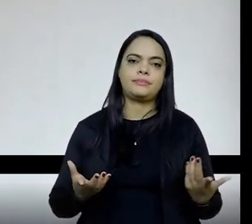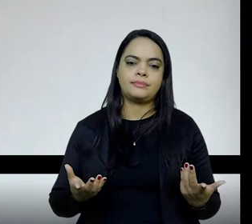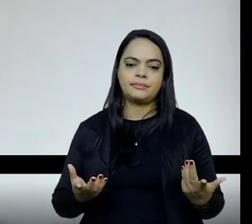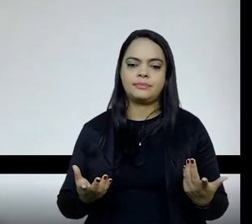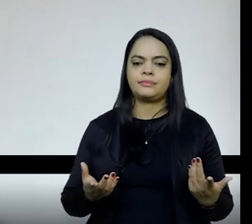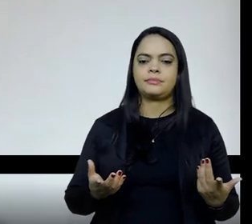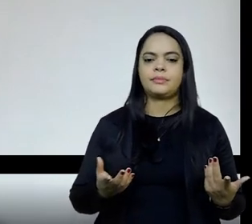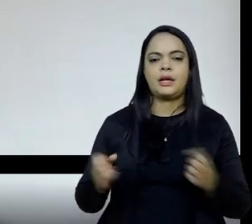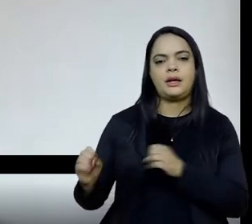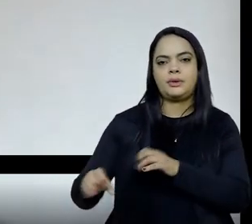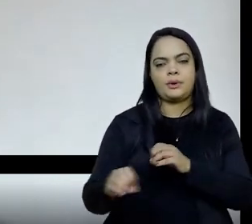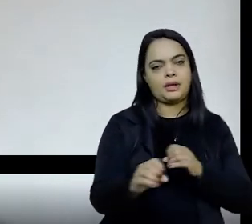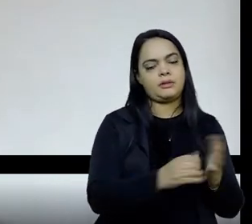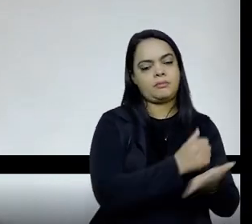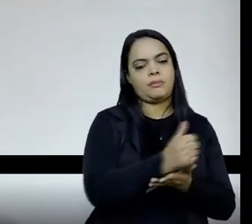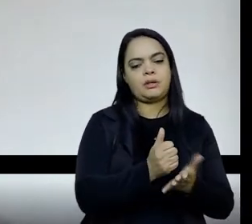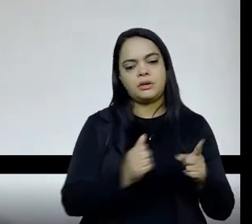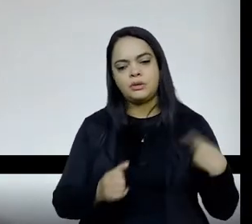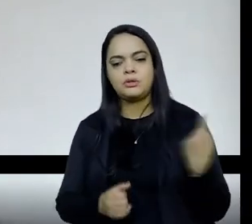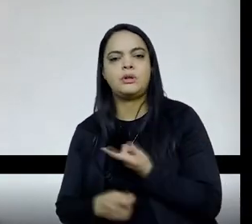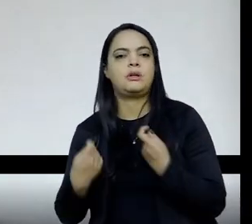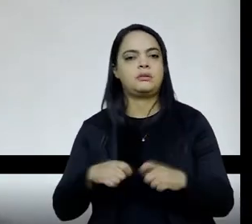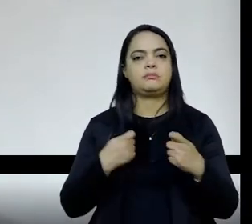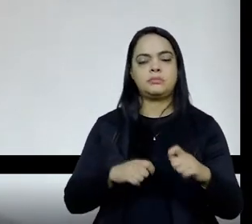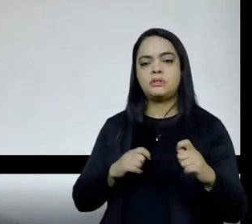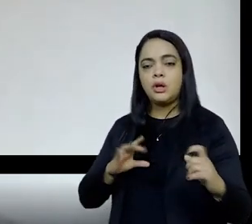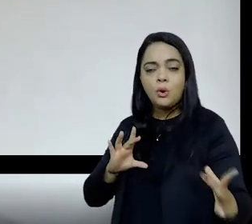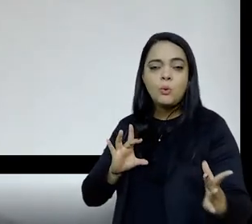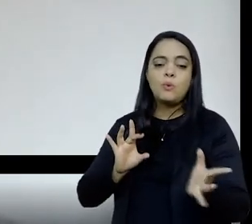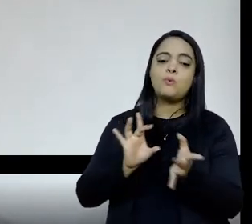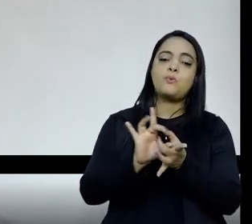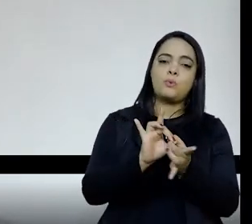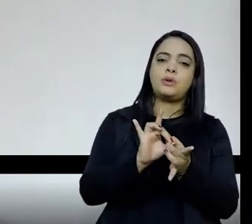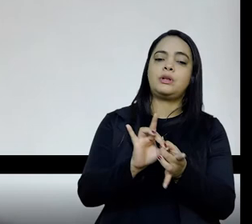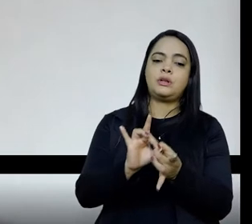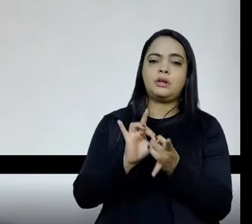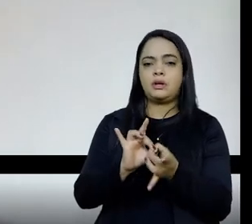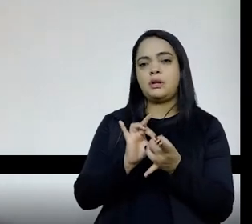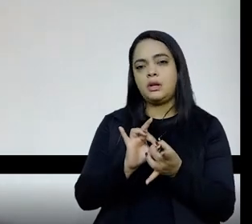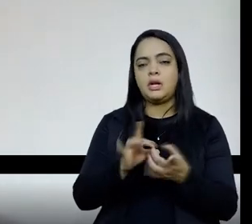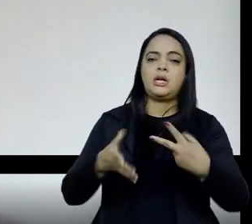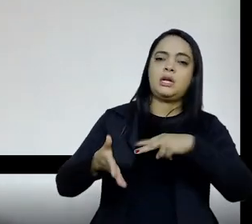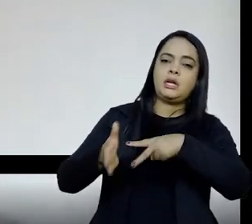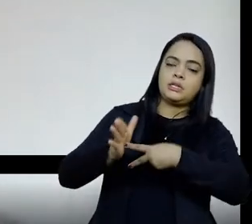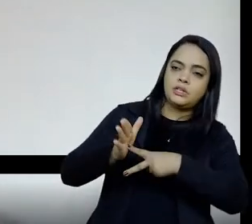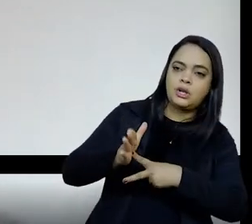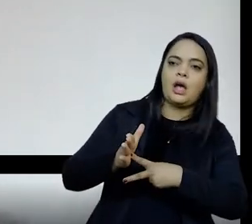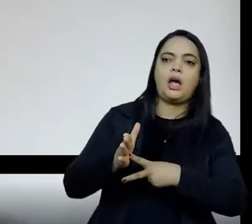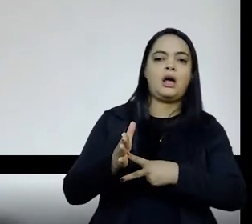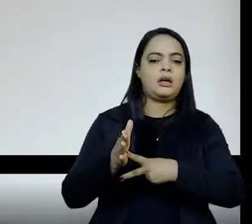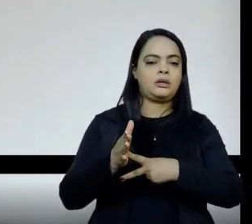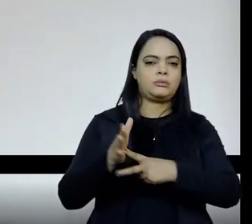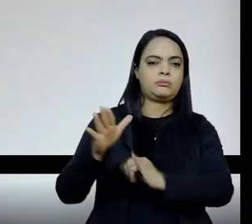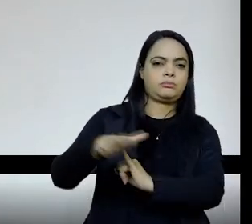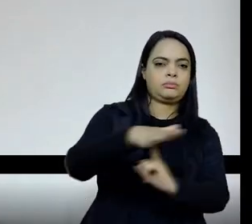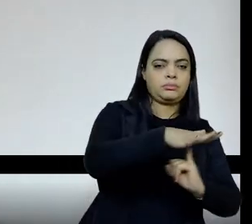básica, a gente vai ter que fazer isso junto com os sindicatos, junto com os... Então, nós estamos